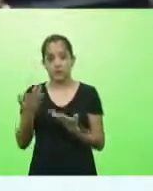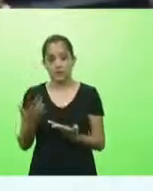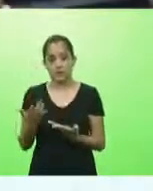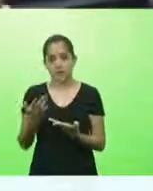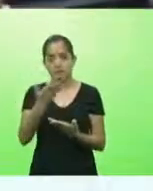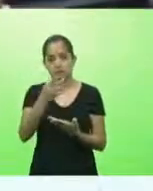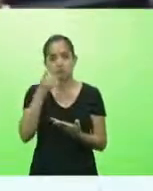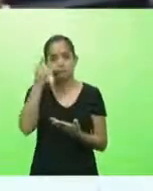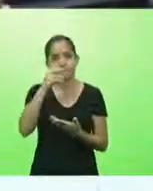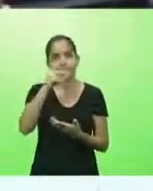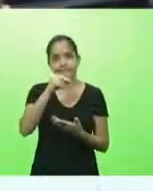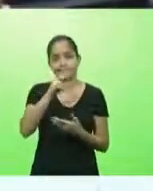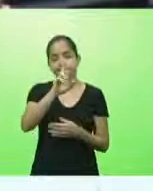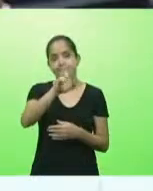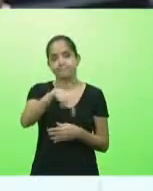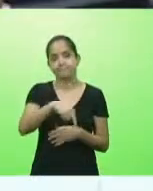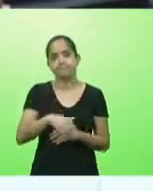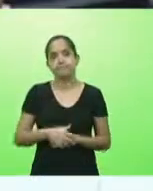querendo ter razão